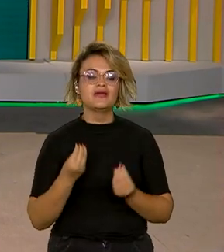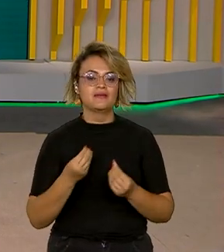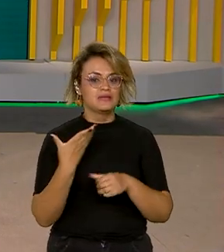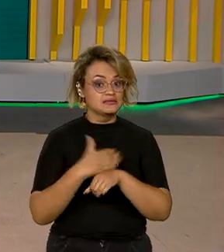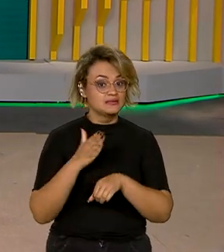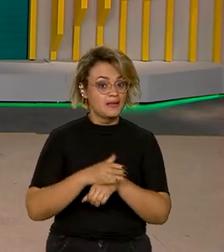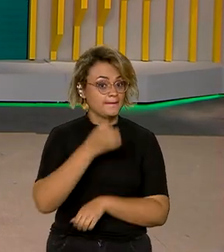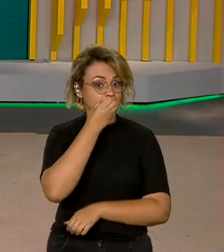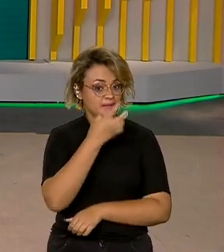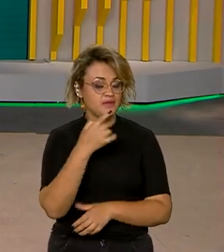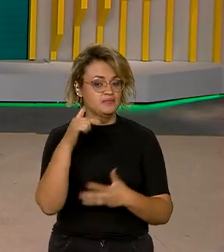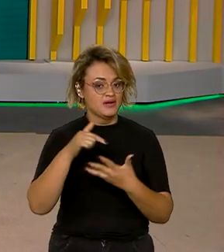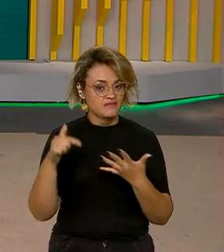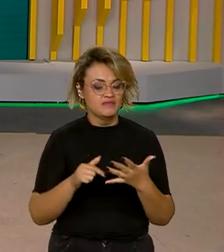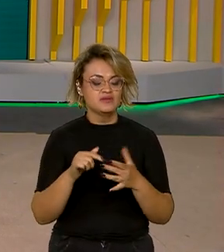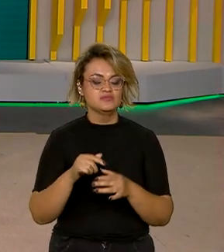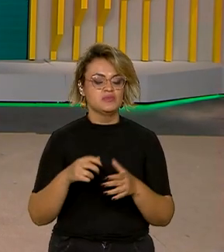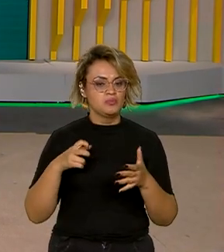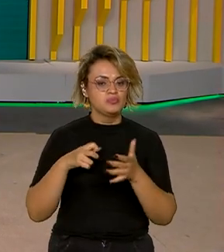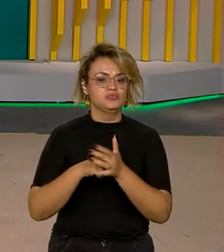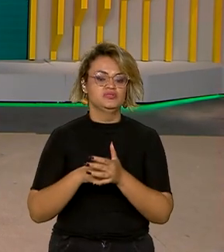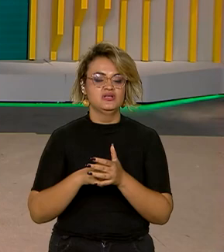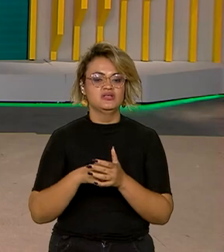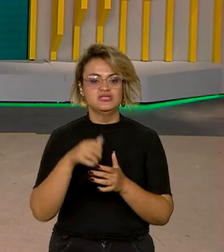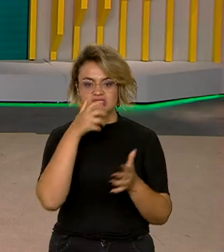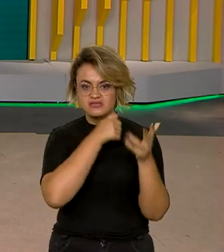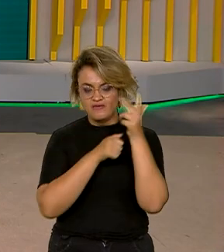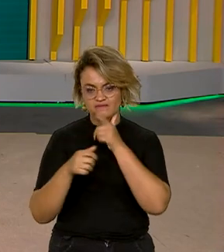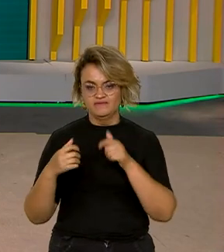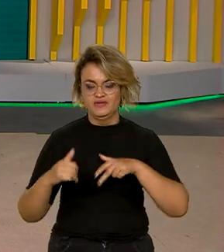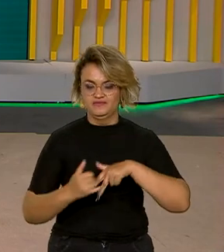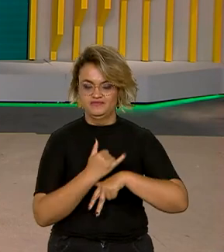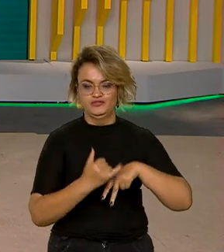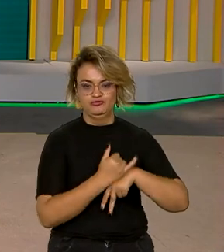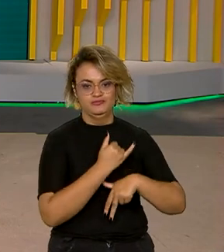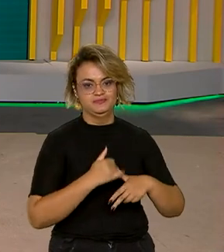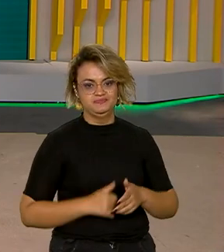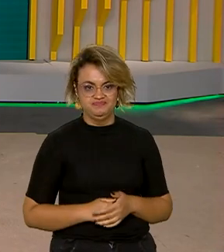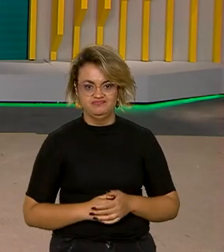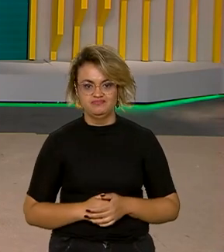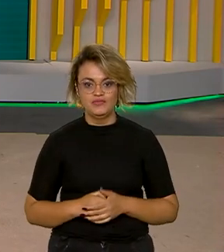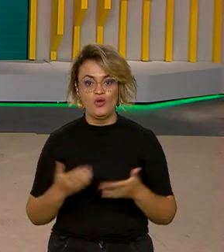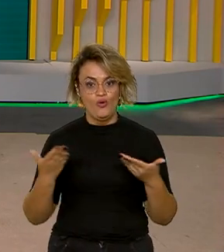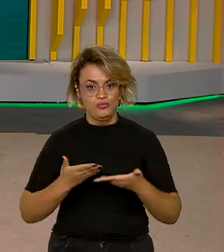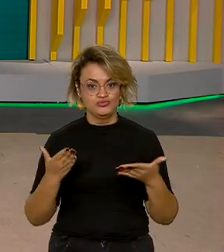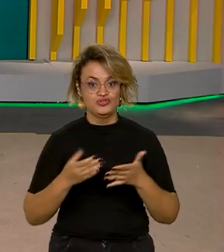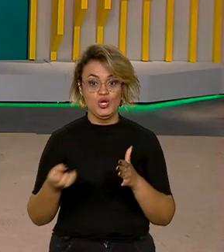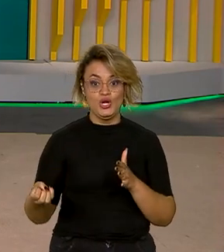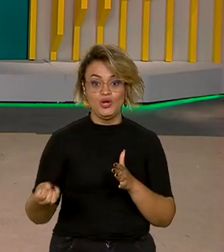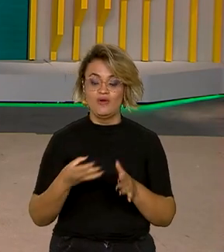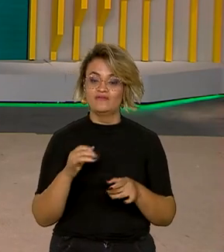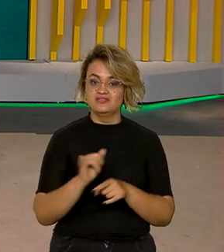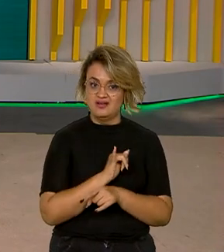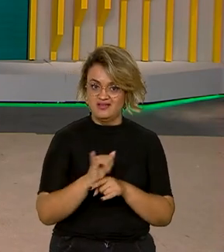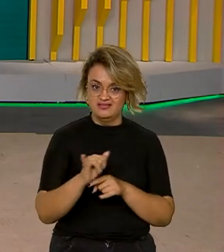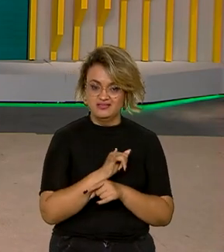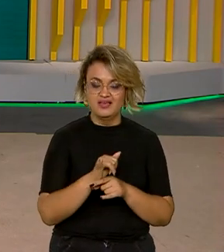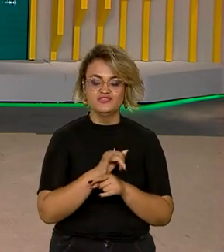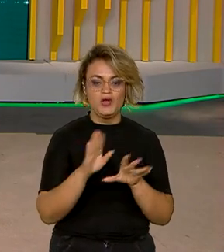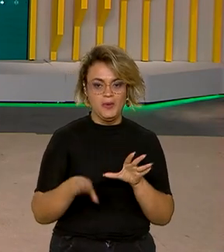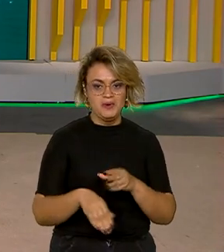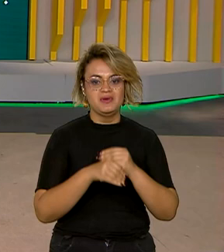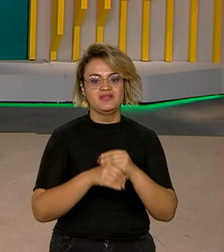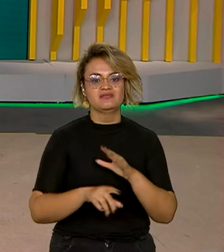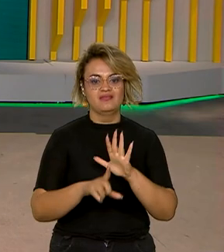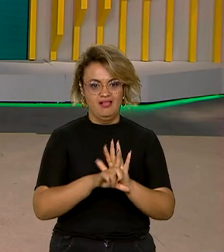aperfeiçoar os mecanismos de punição dos agressores e de proteção às vítimas. Hoje, uma nova e poderosa ferramenta